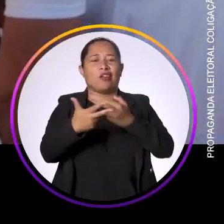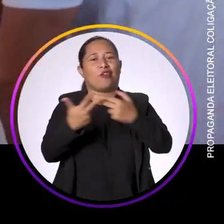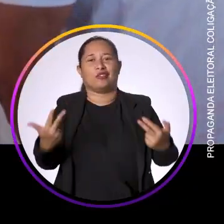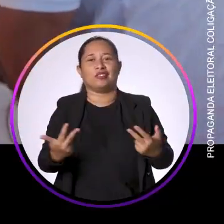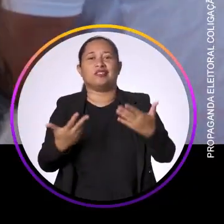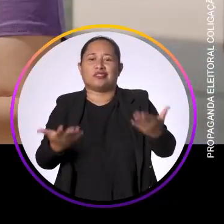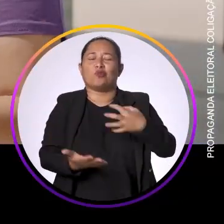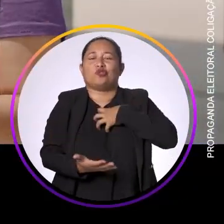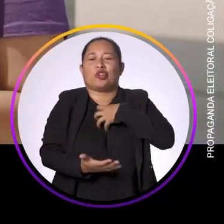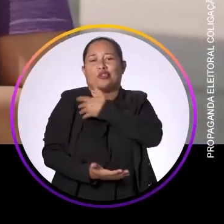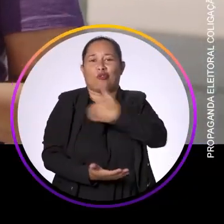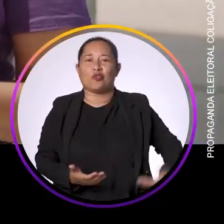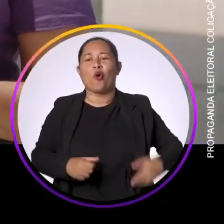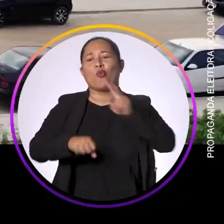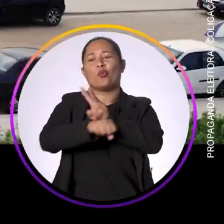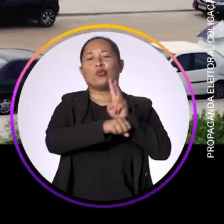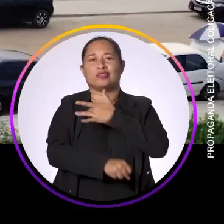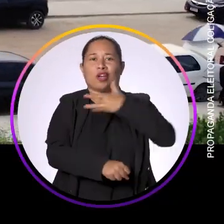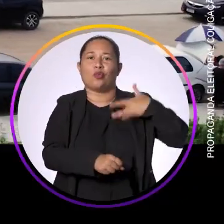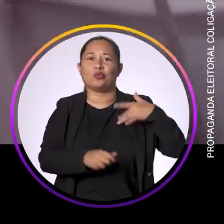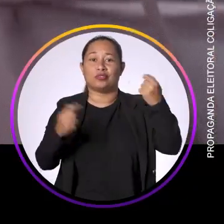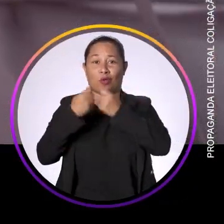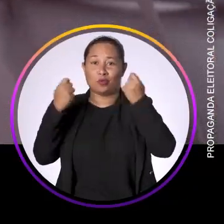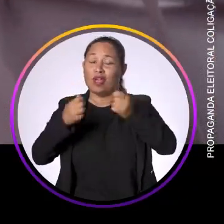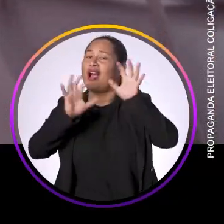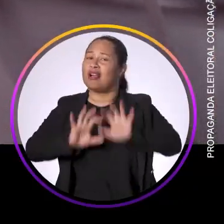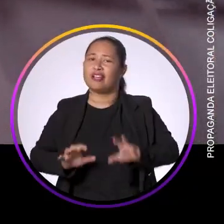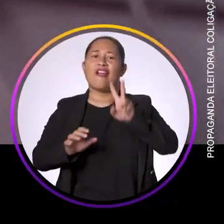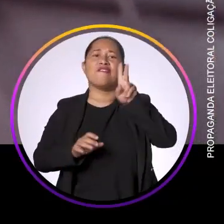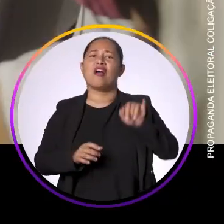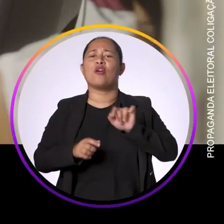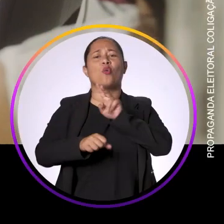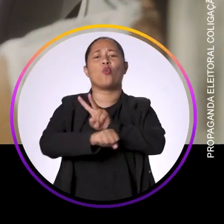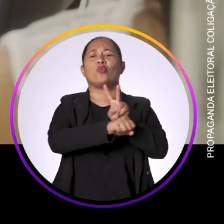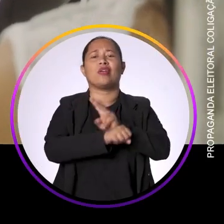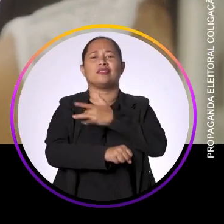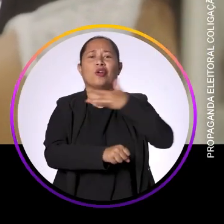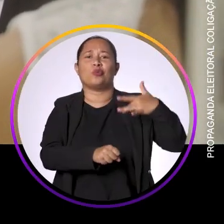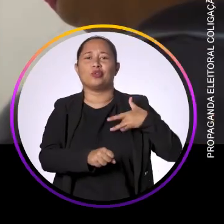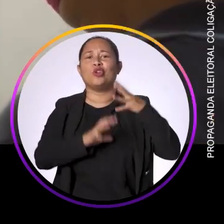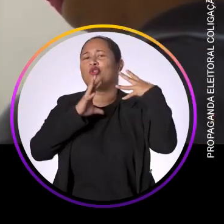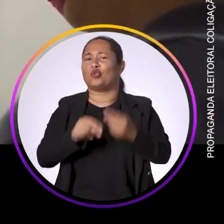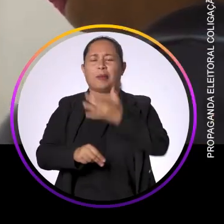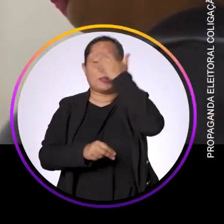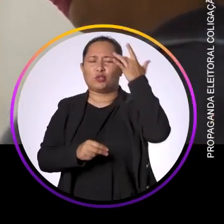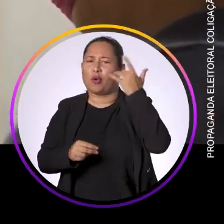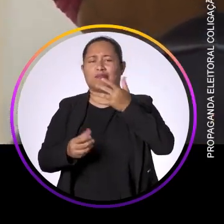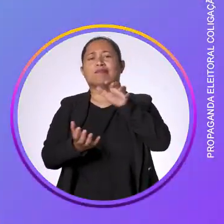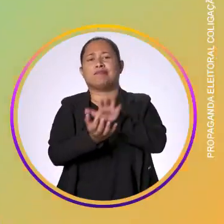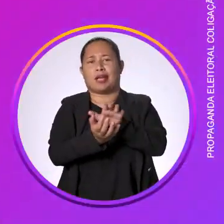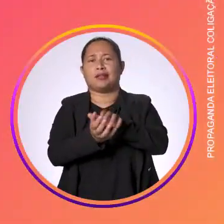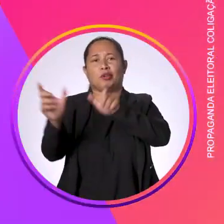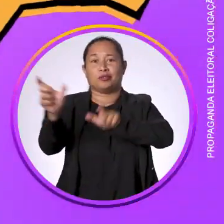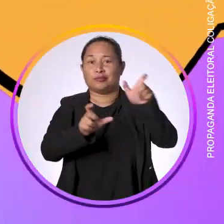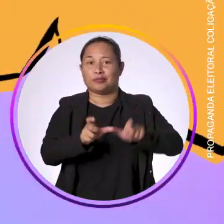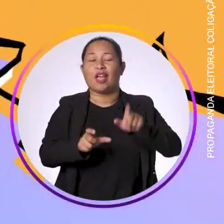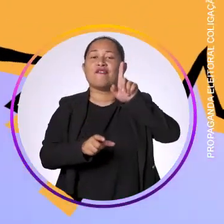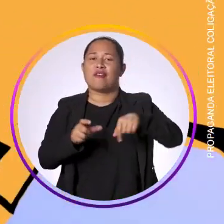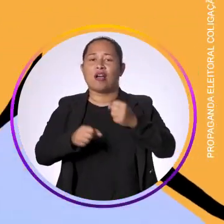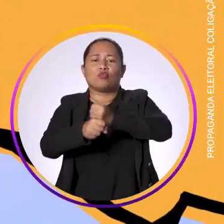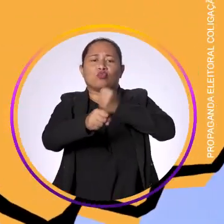Foi com esse jeito de governar que ela cuidou da saúde em Caruaru. E é assim que ela vai cuidar da saúde de todos os pernambucanos.